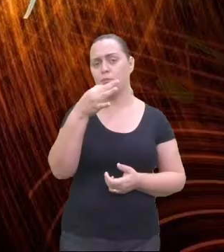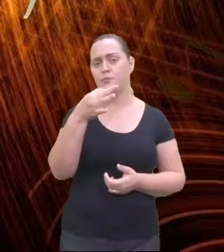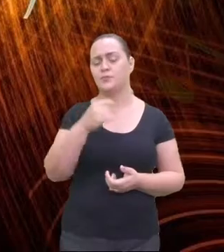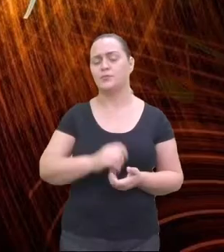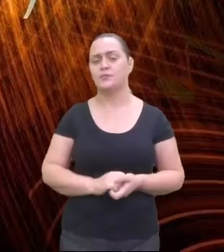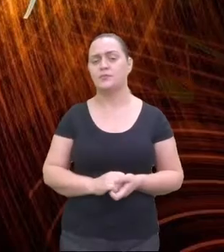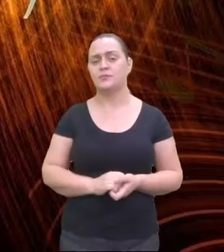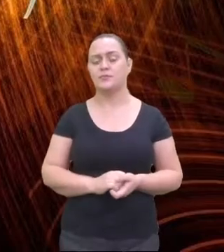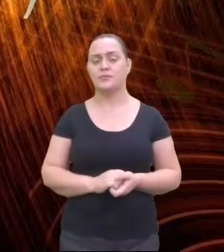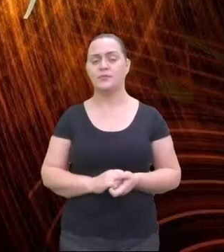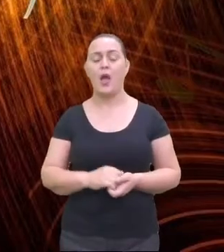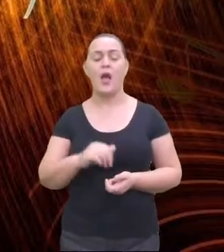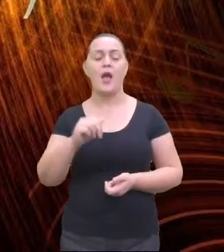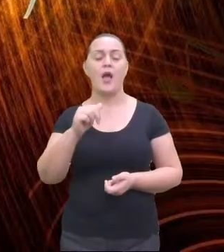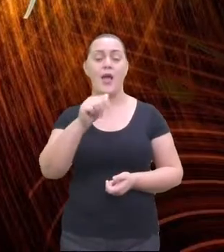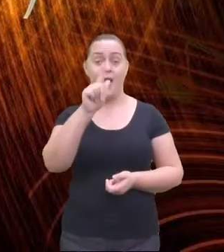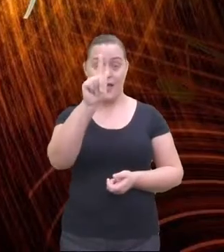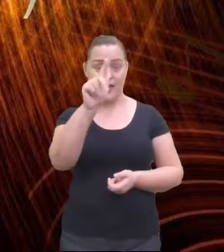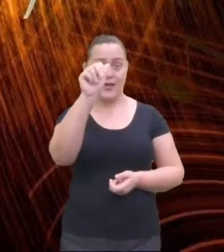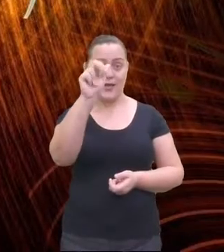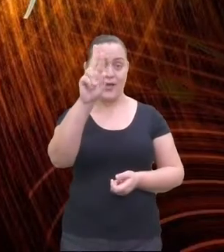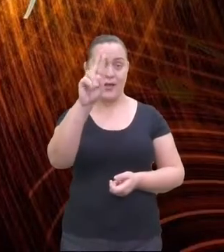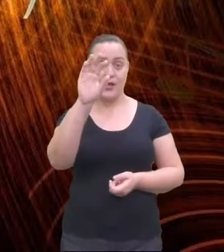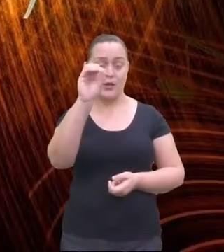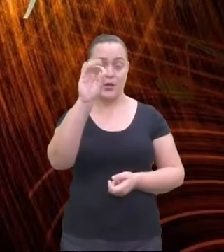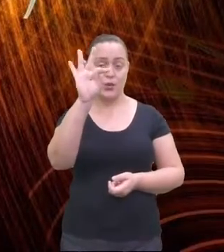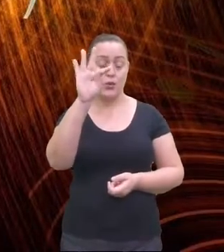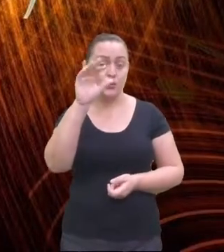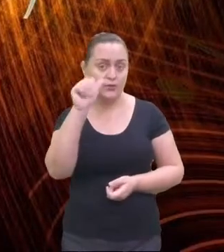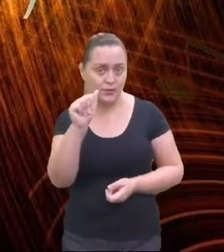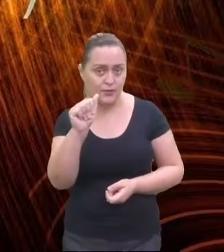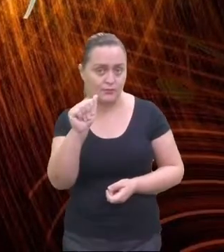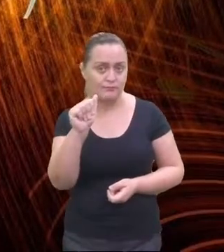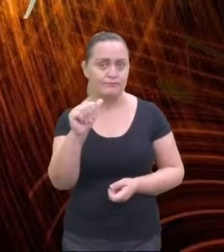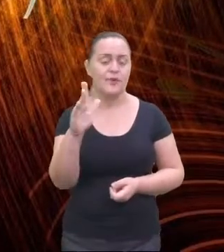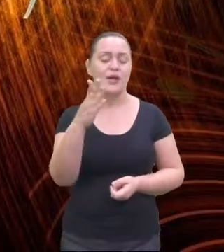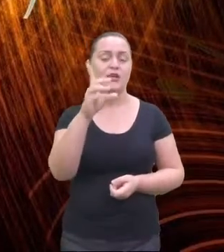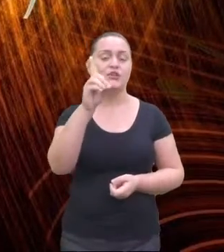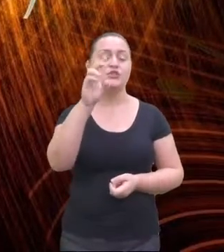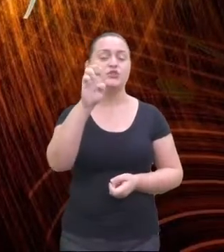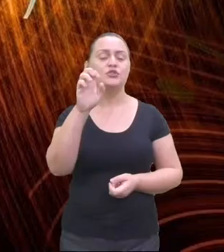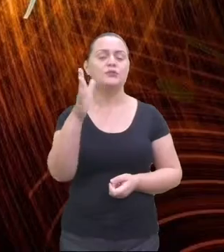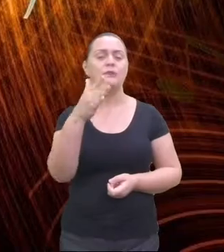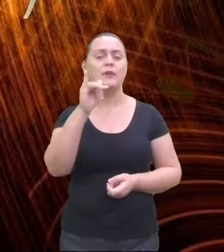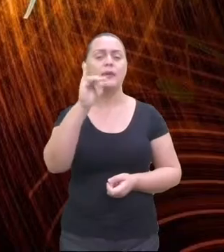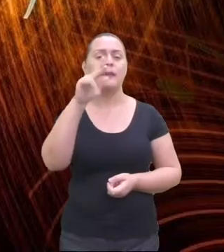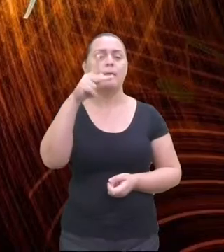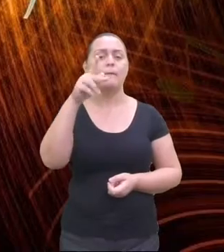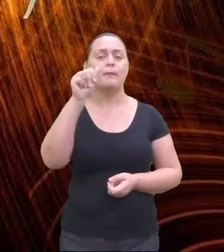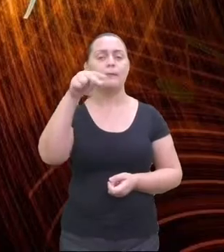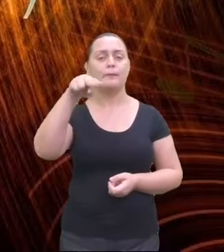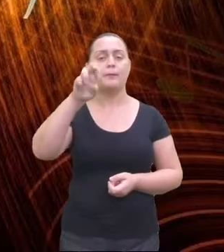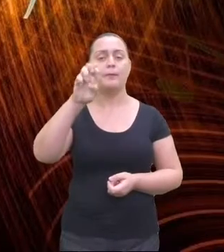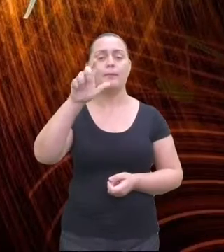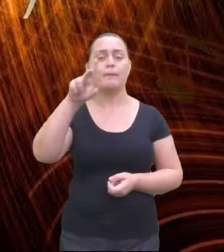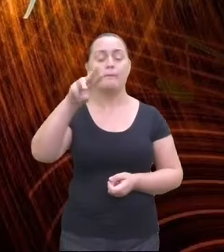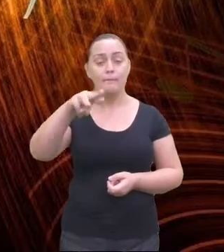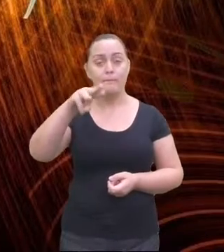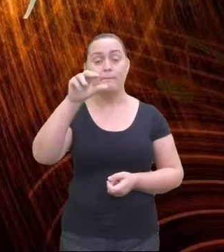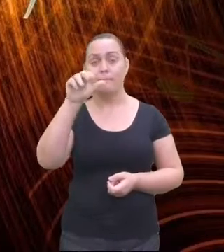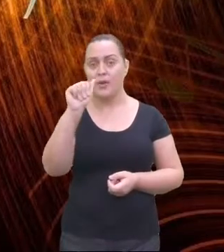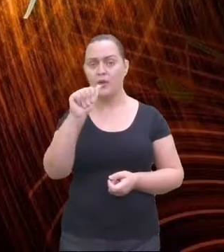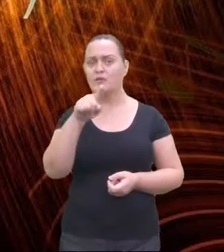Ipanema. Você conhece essa música? Vale a pena voltar, pesquisar, conhecer a nossa história. Vai lá,